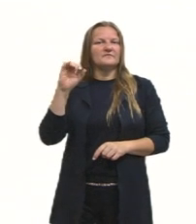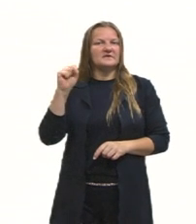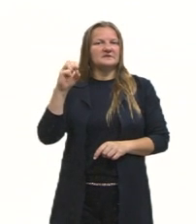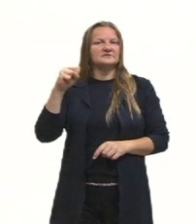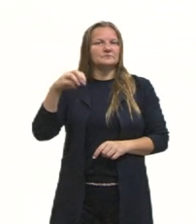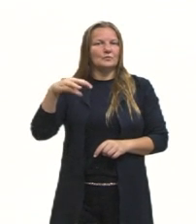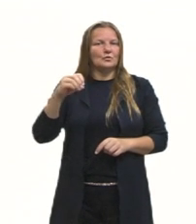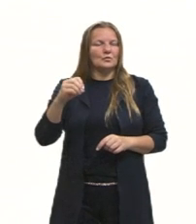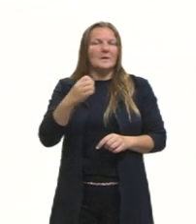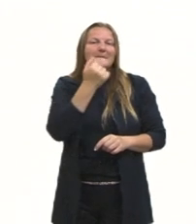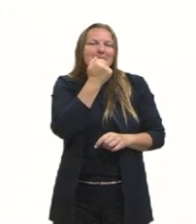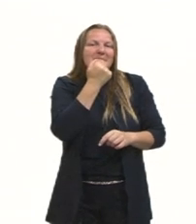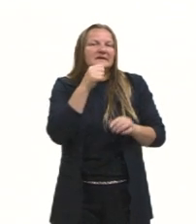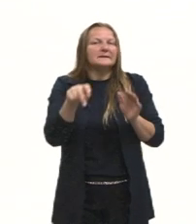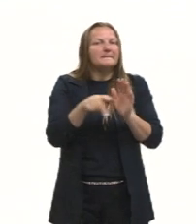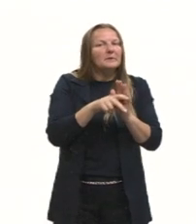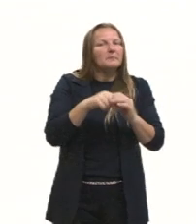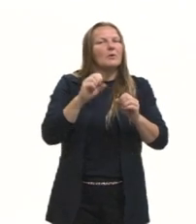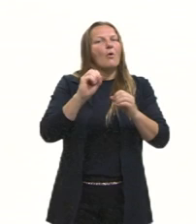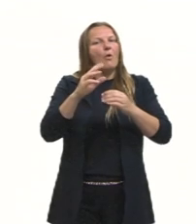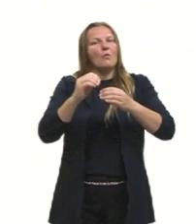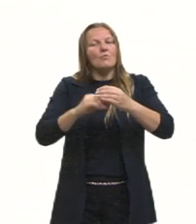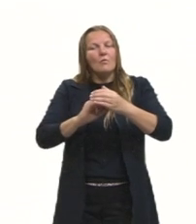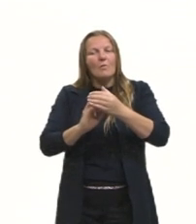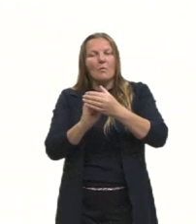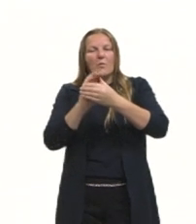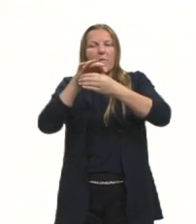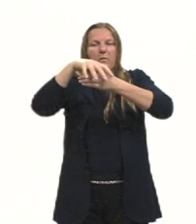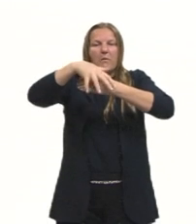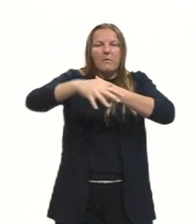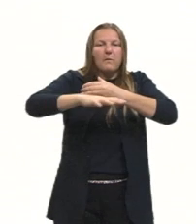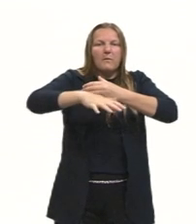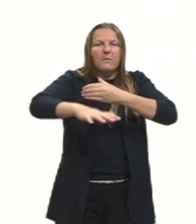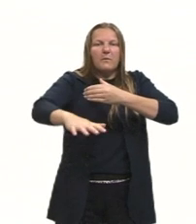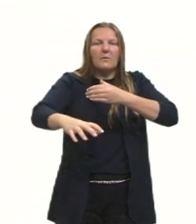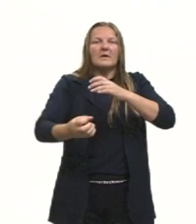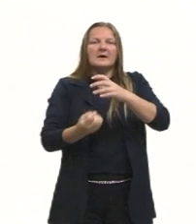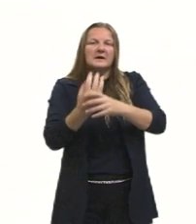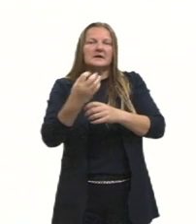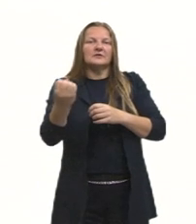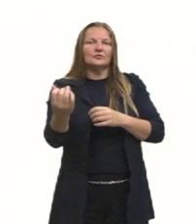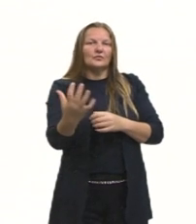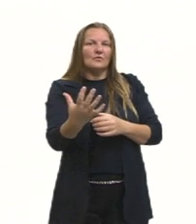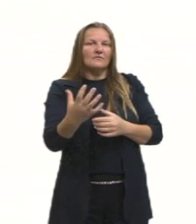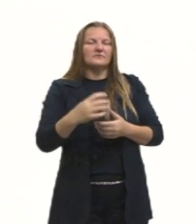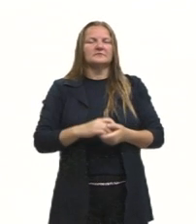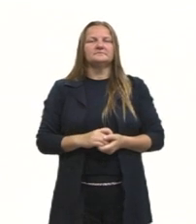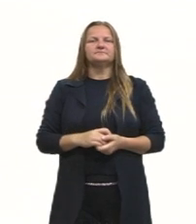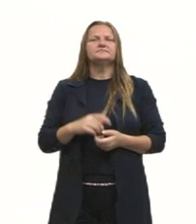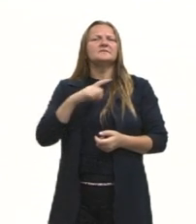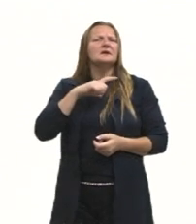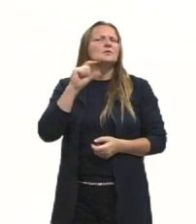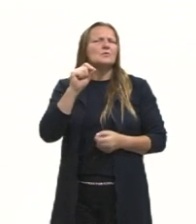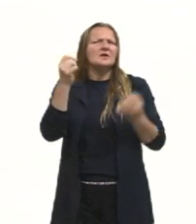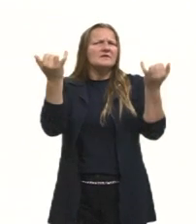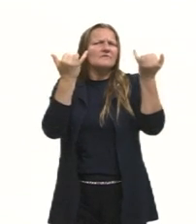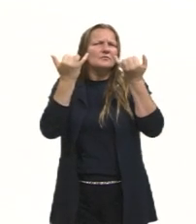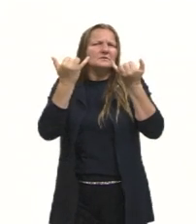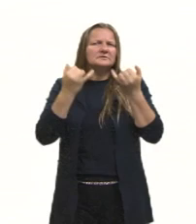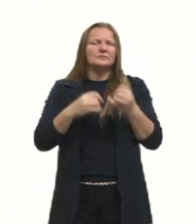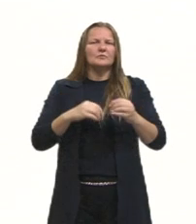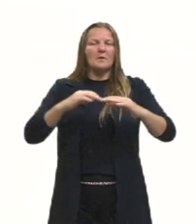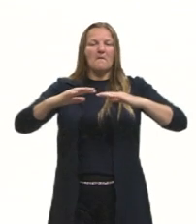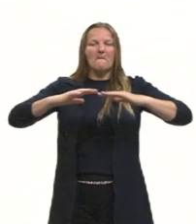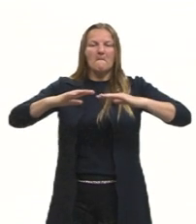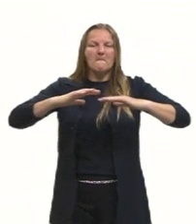parte de rochas formadas pelo processo. O que está sendo dito? Nós temos o que aqui? Uma colisão